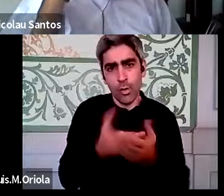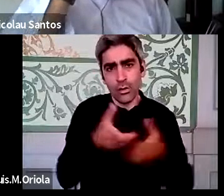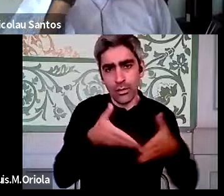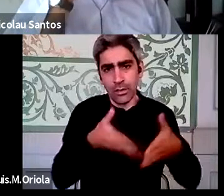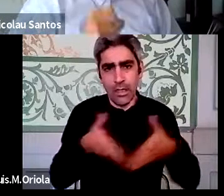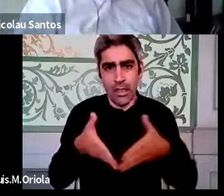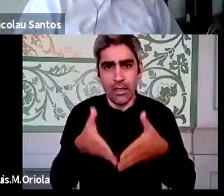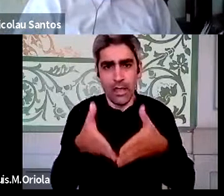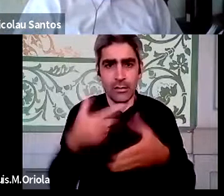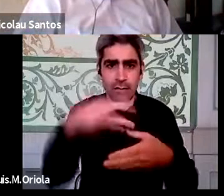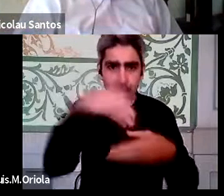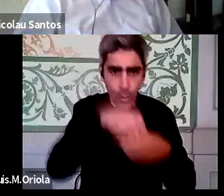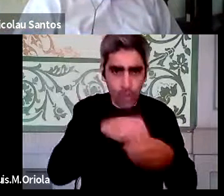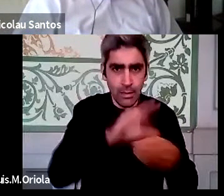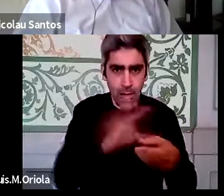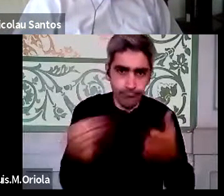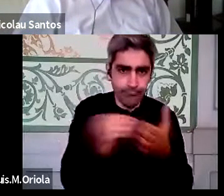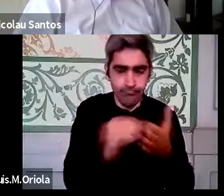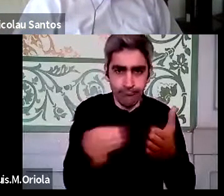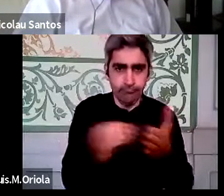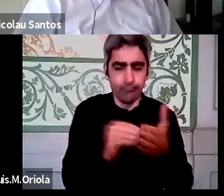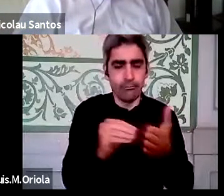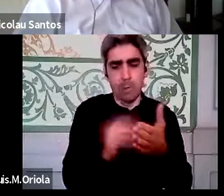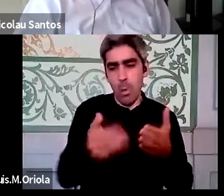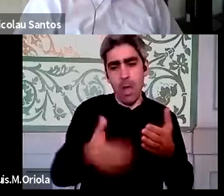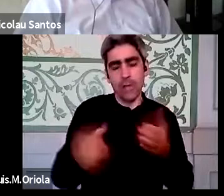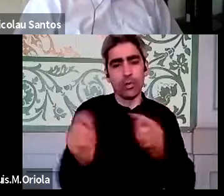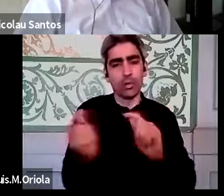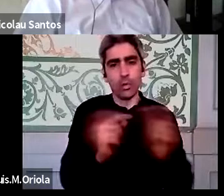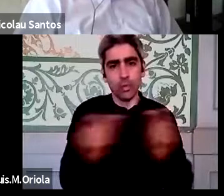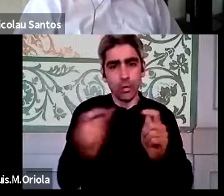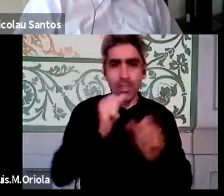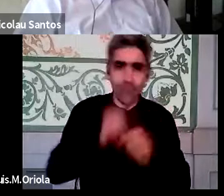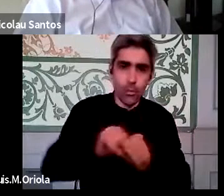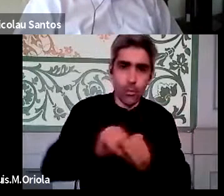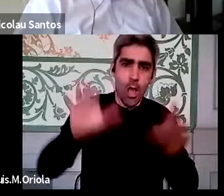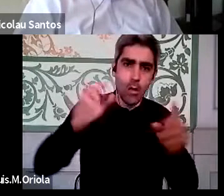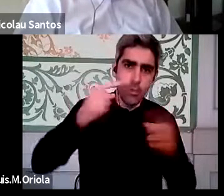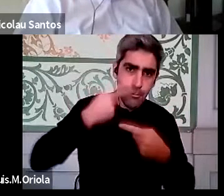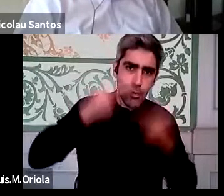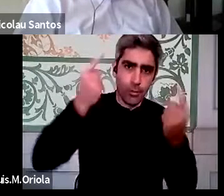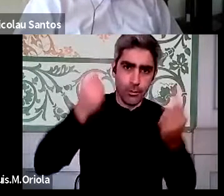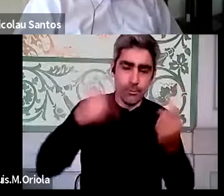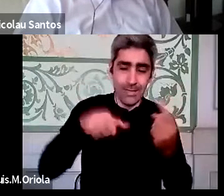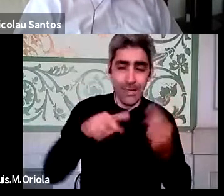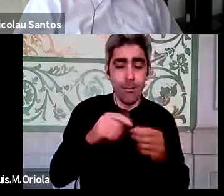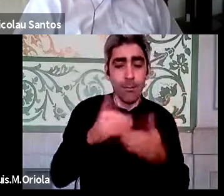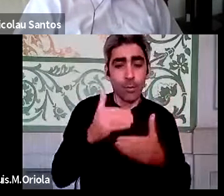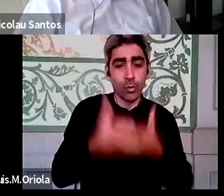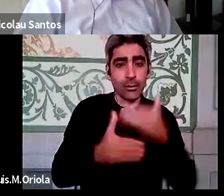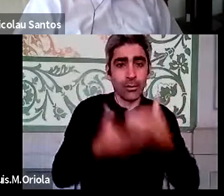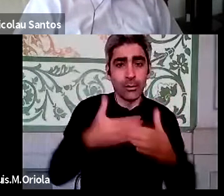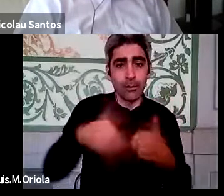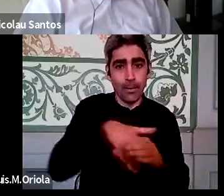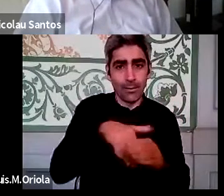contém e que, julgo, estará prestes a ser discutida e divulgada publicamente. Portanto, esse processo participativo é muito